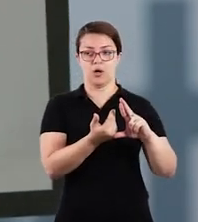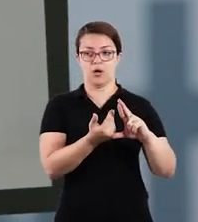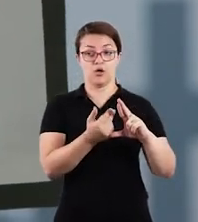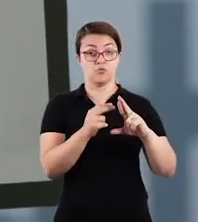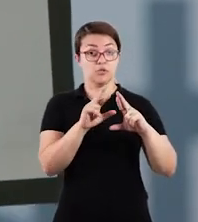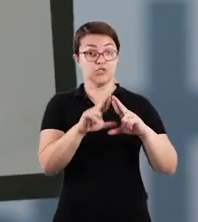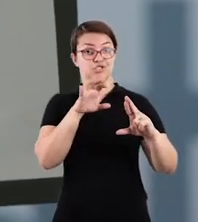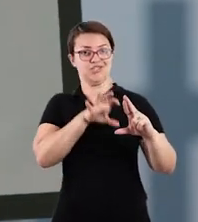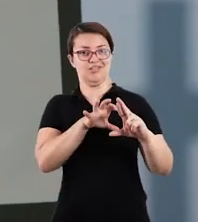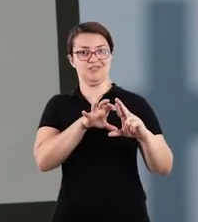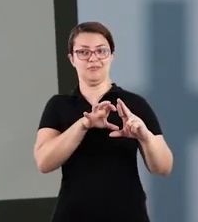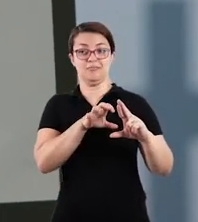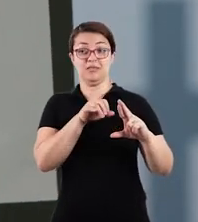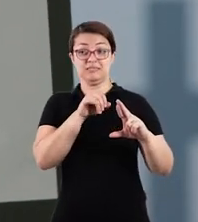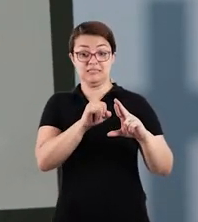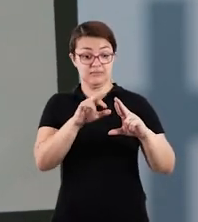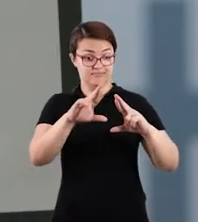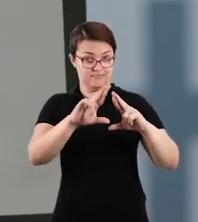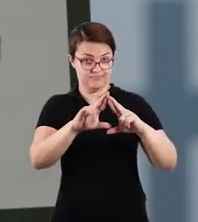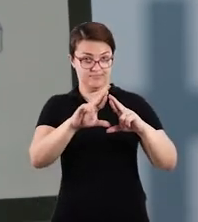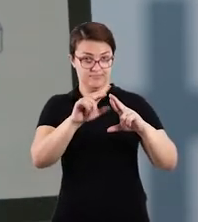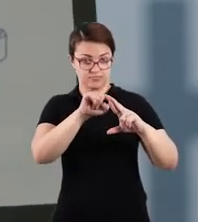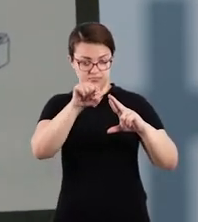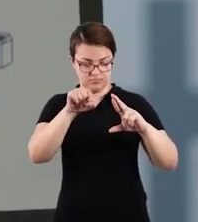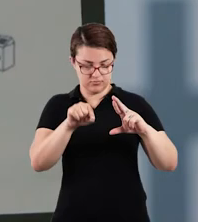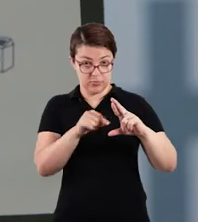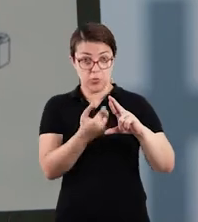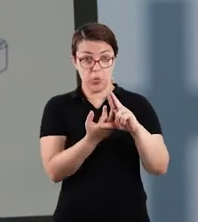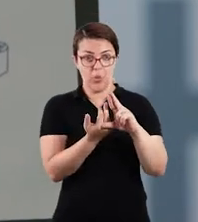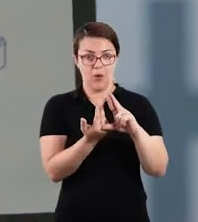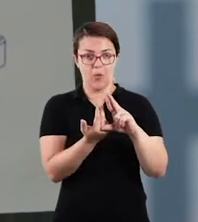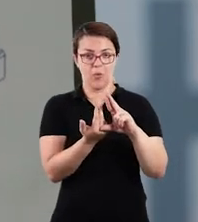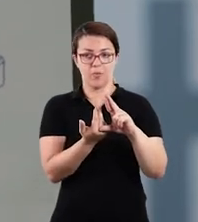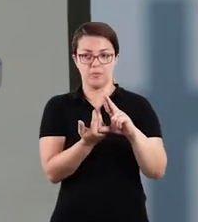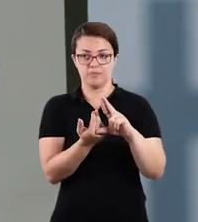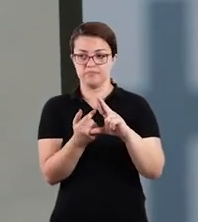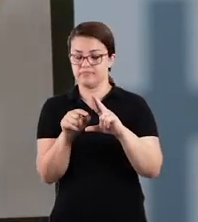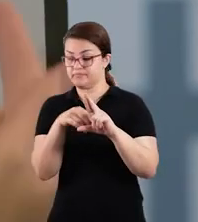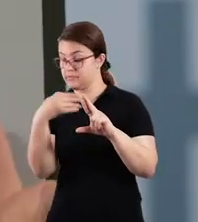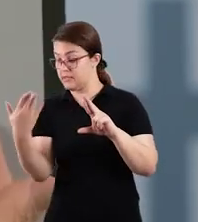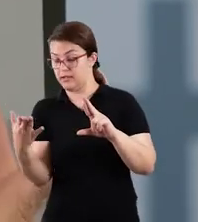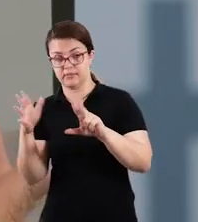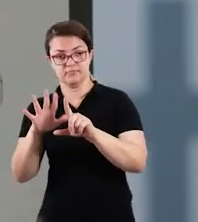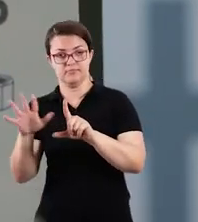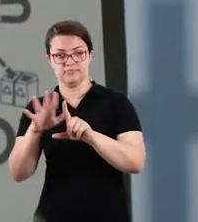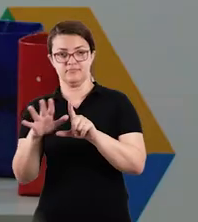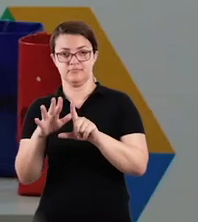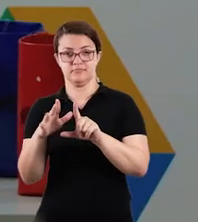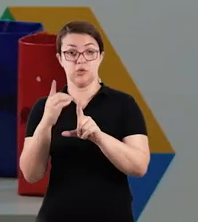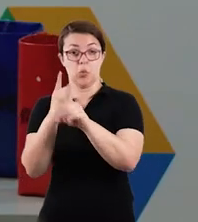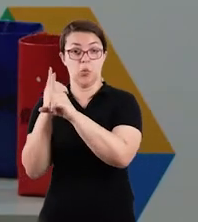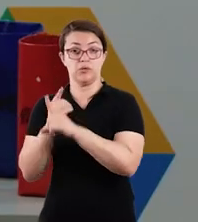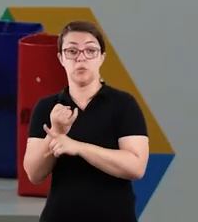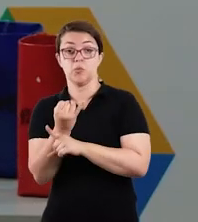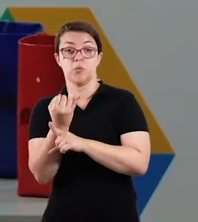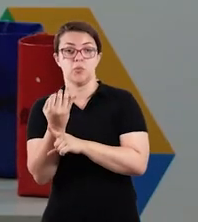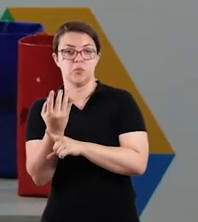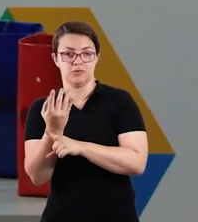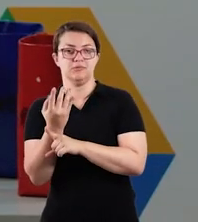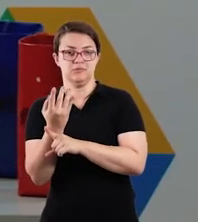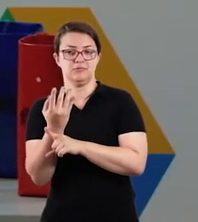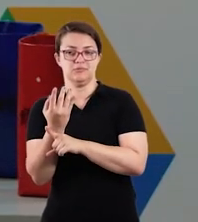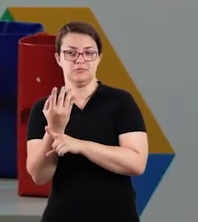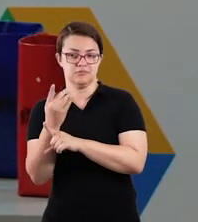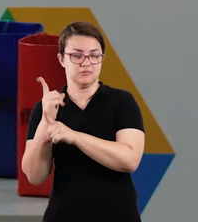necessariamente dessa forma, mas que aparecem essas setas aqui, essas três setas do lado de cá, registrando no caderno